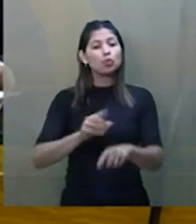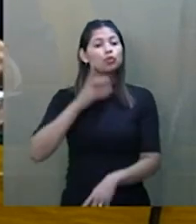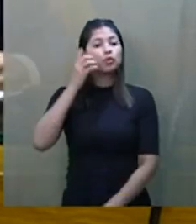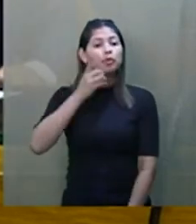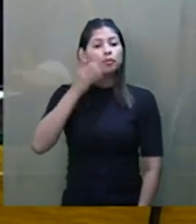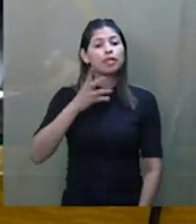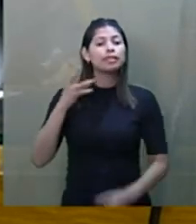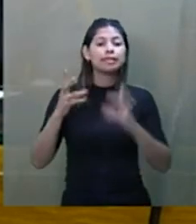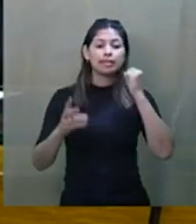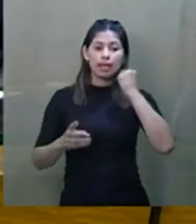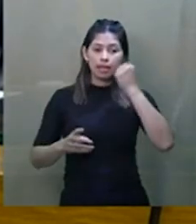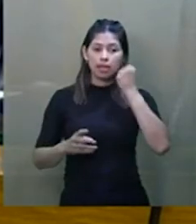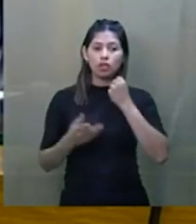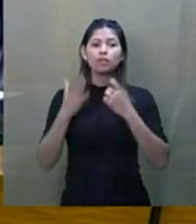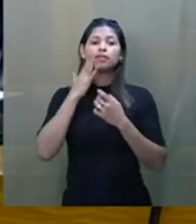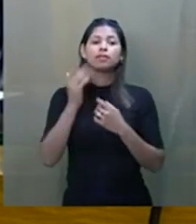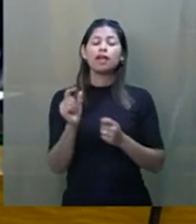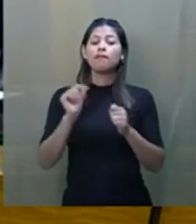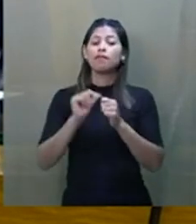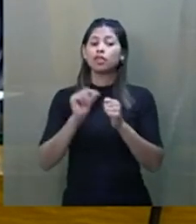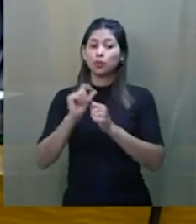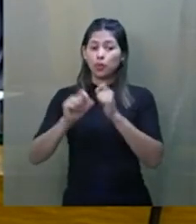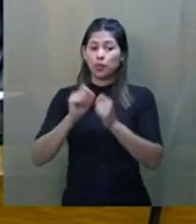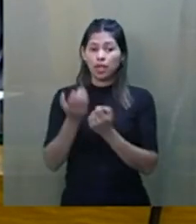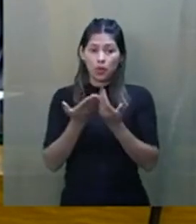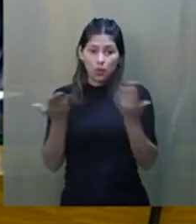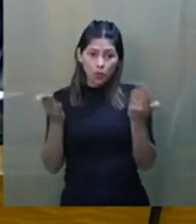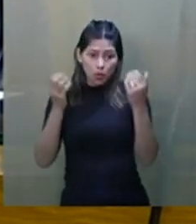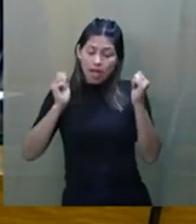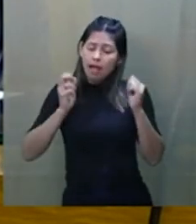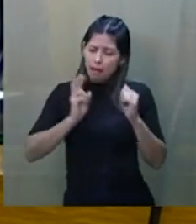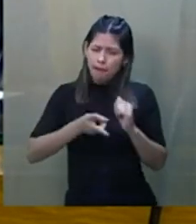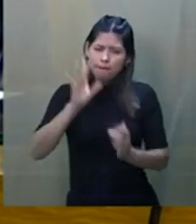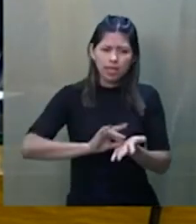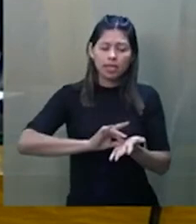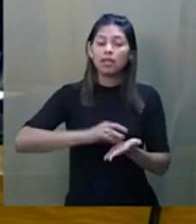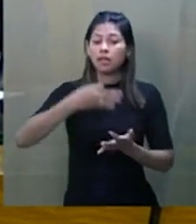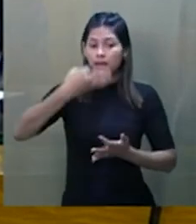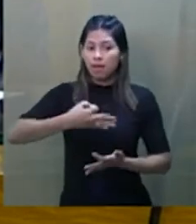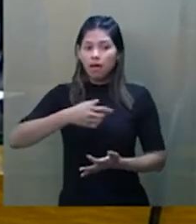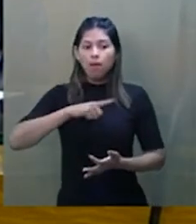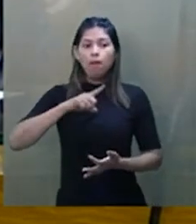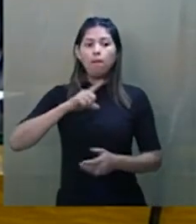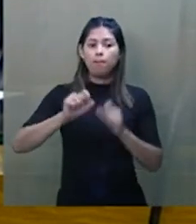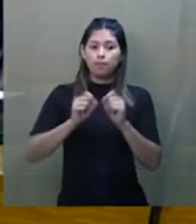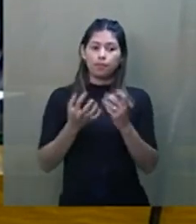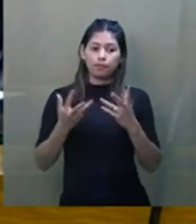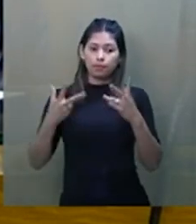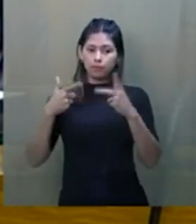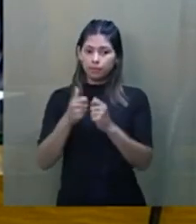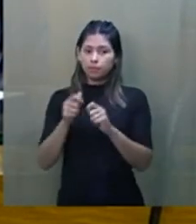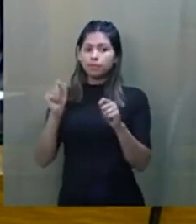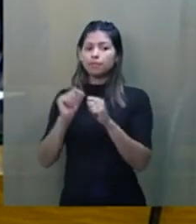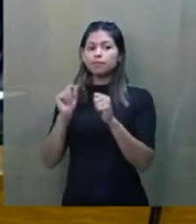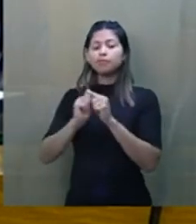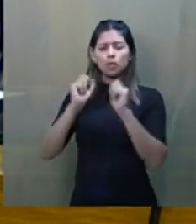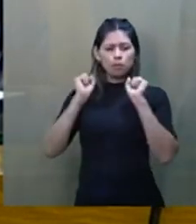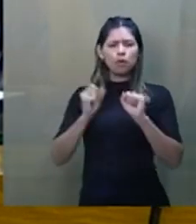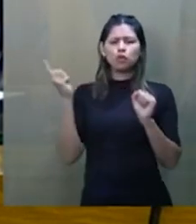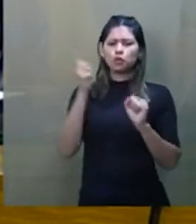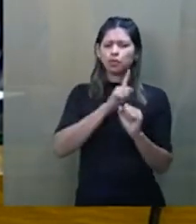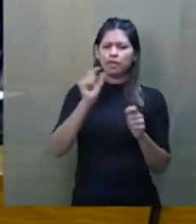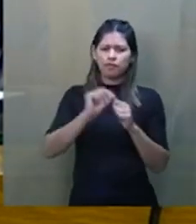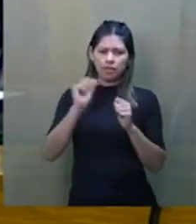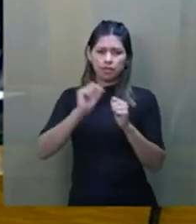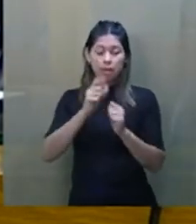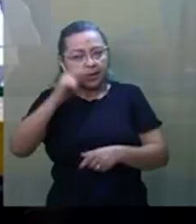senadores que sabem que essa prerrogativa parlamentar é uma prerrogativa legítima, lícita, e que aprimoramentos naturalmente podem ser feitos, e será por essa